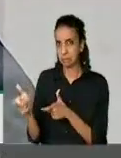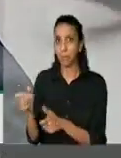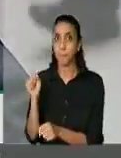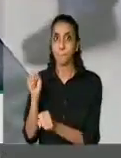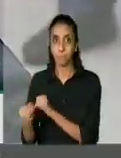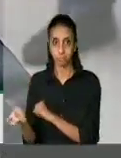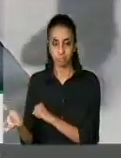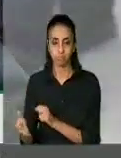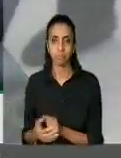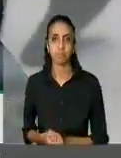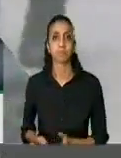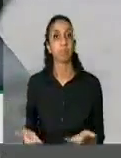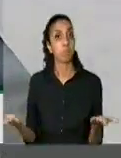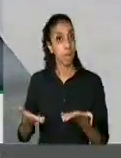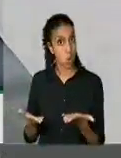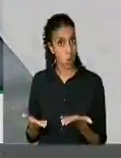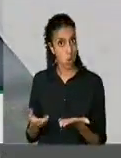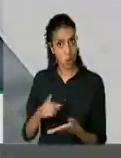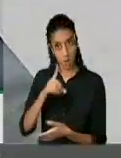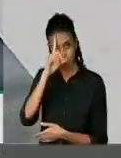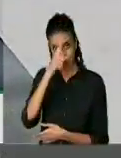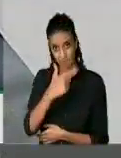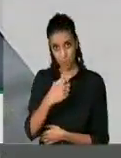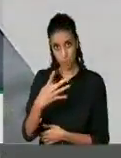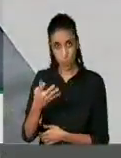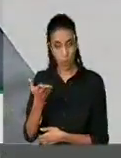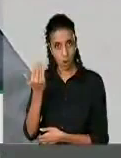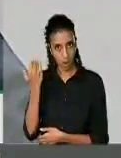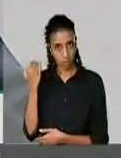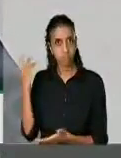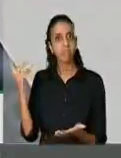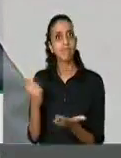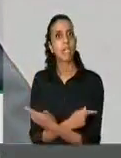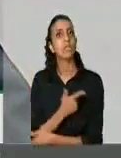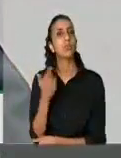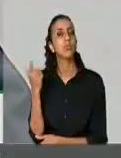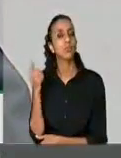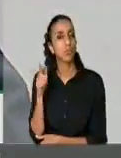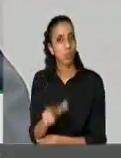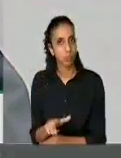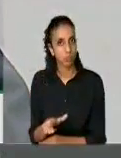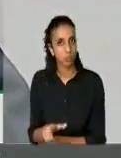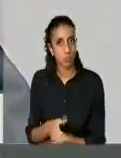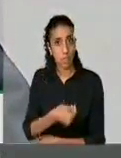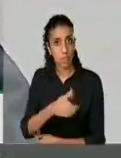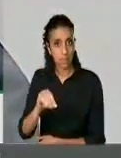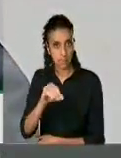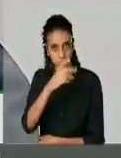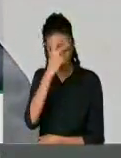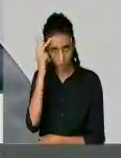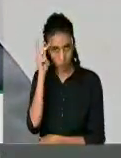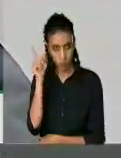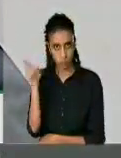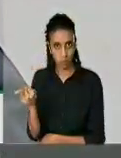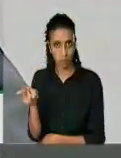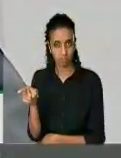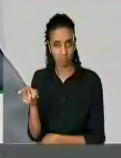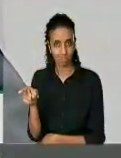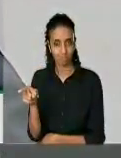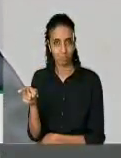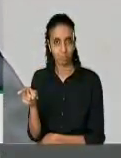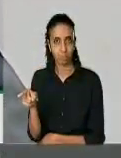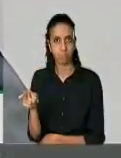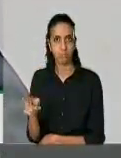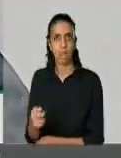Agora, no dia 24, nova chacina com 10 vítimas, com tiros pelas